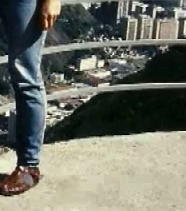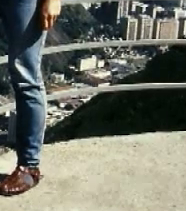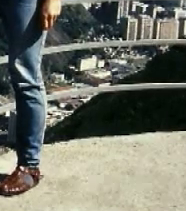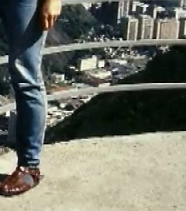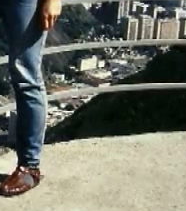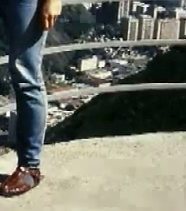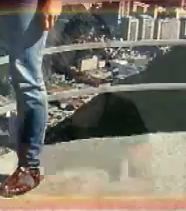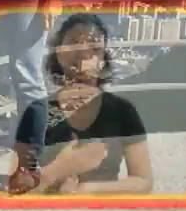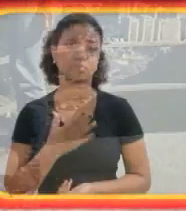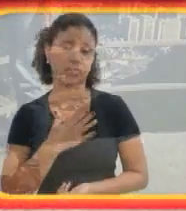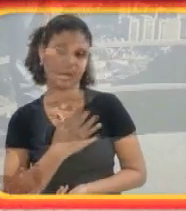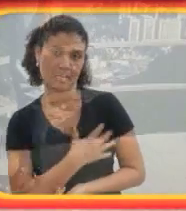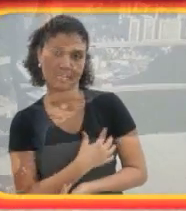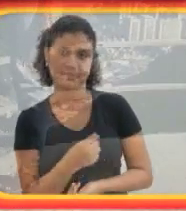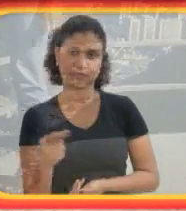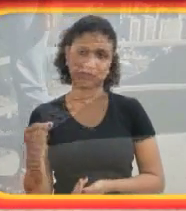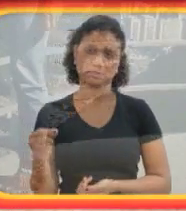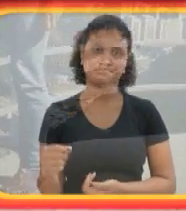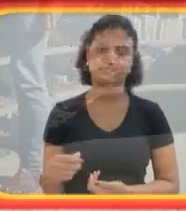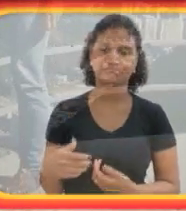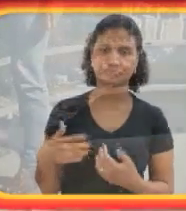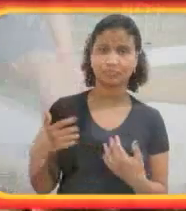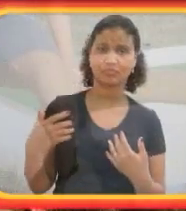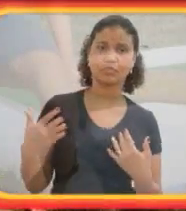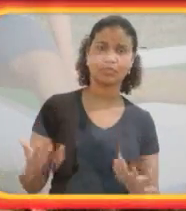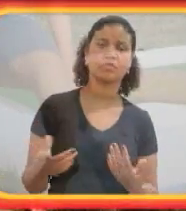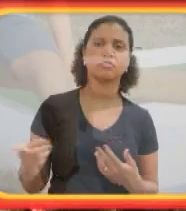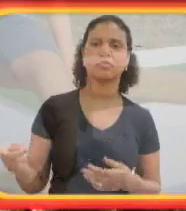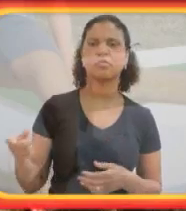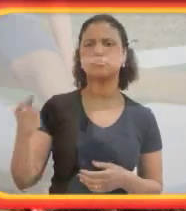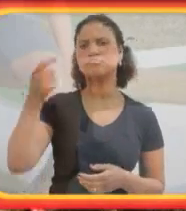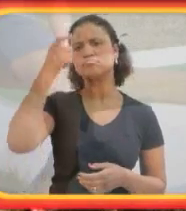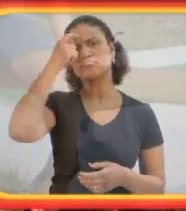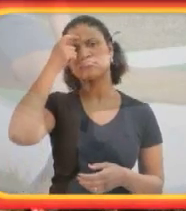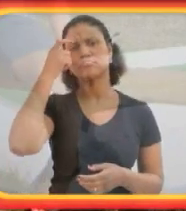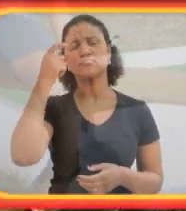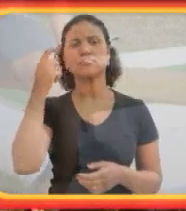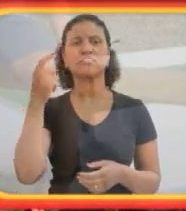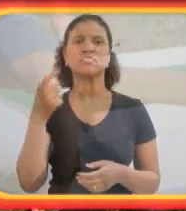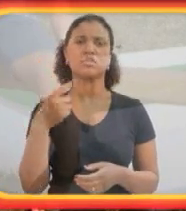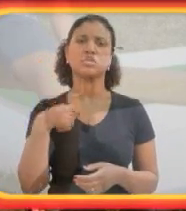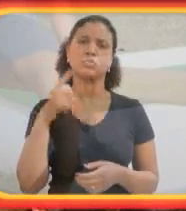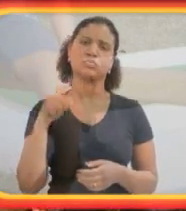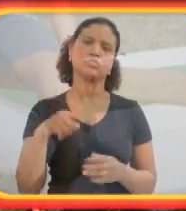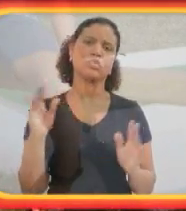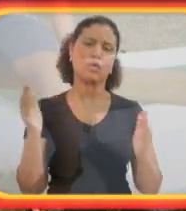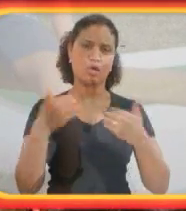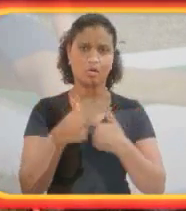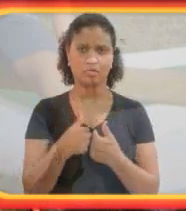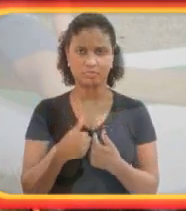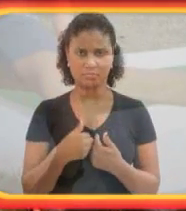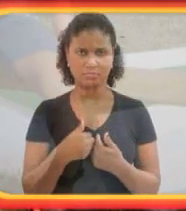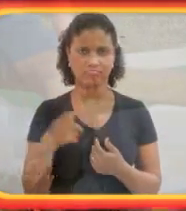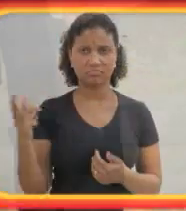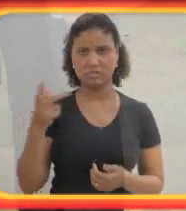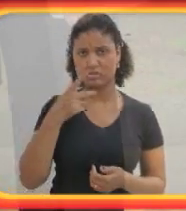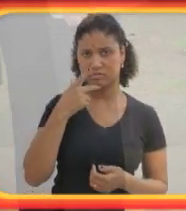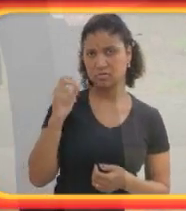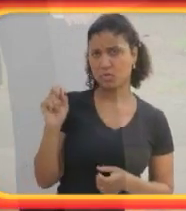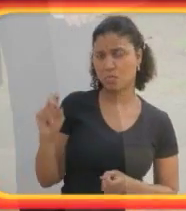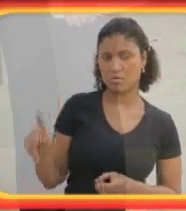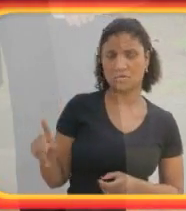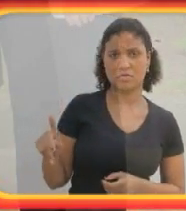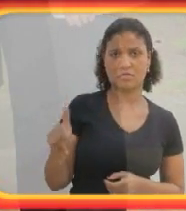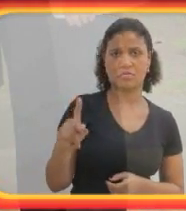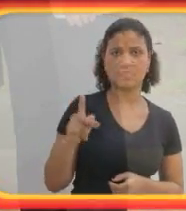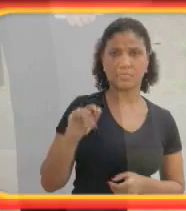fundo, orla de Copacabana. Meus filhos, quando eles tomaram consciência de que eu sou autista, eles disseram Ok, papai, é simplesmente uma